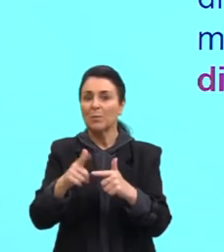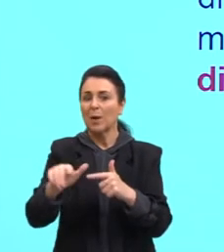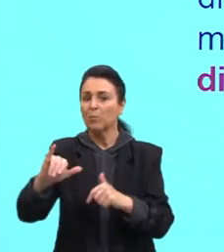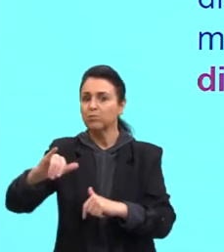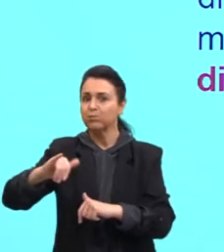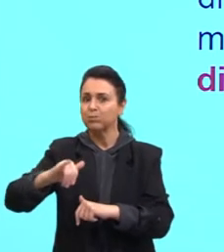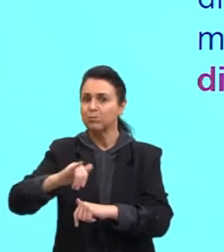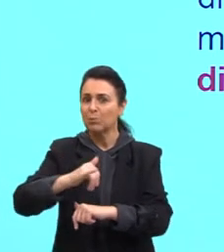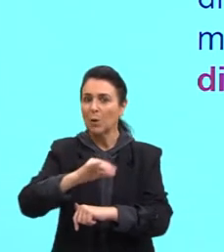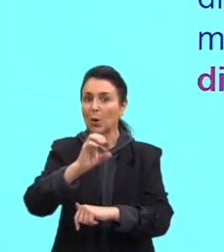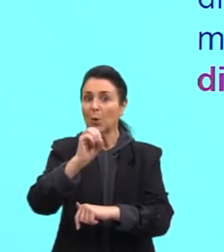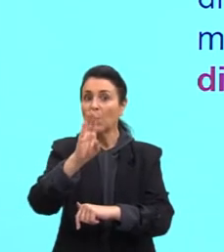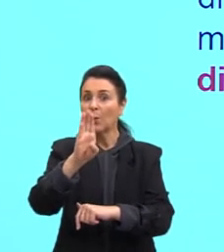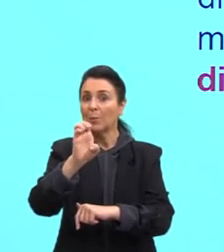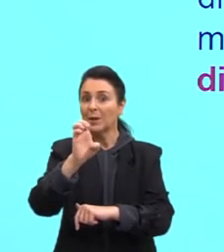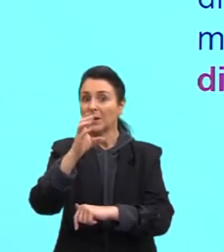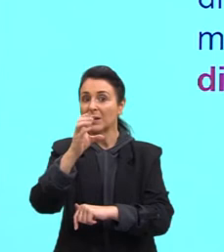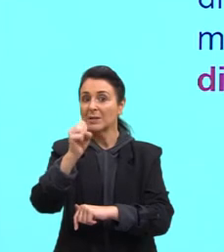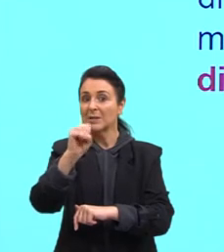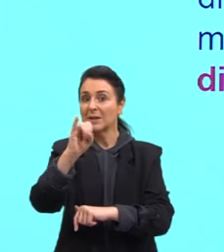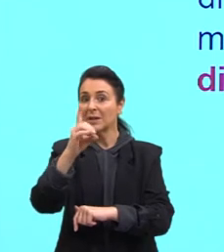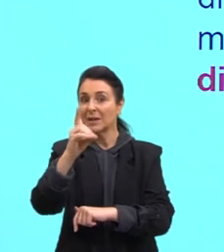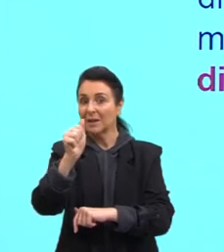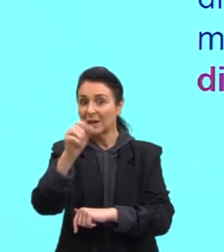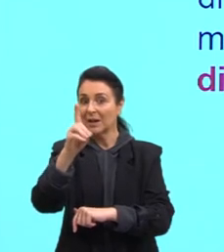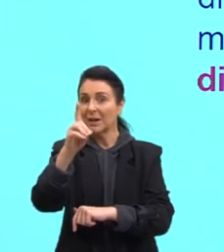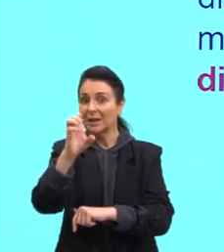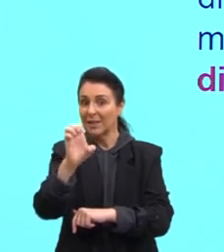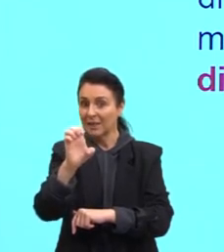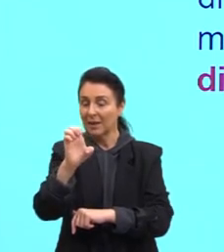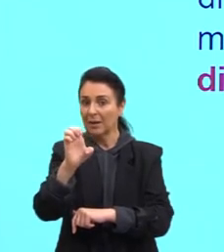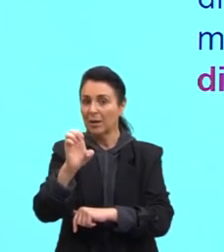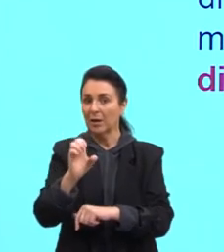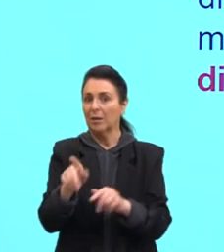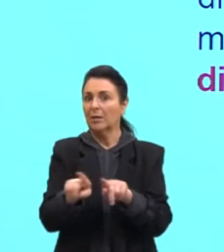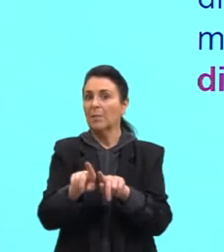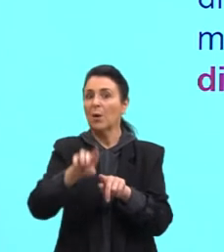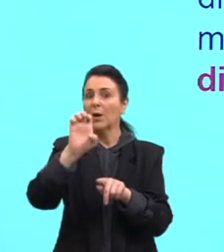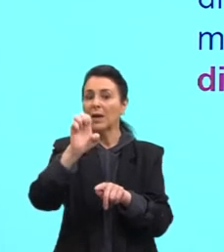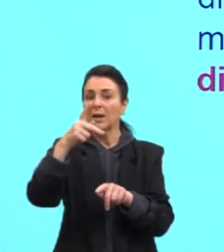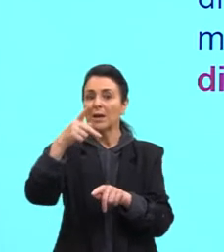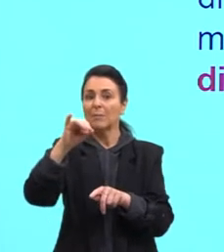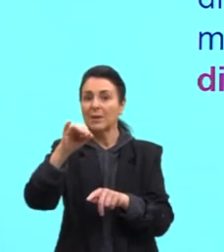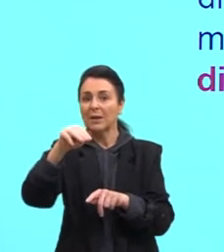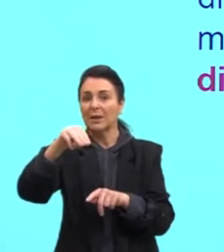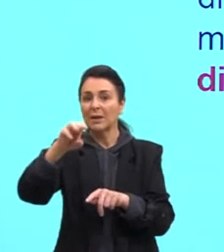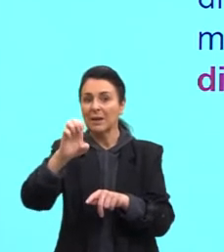Ok? Epidemia. Epidemic. Ok?